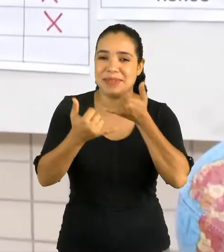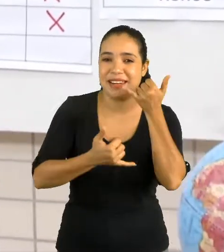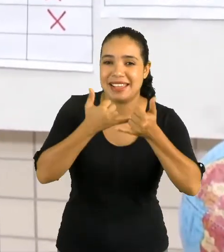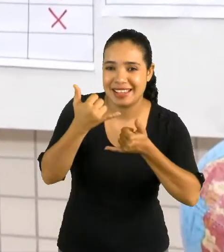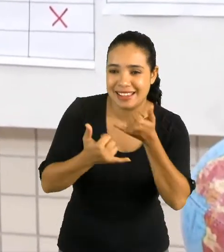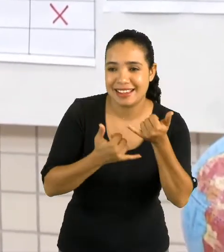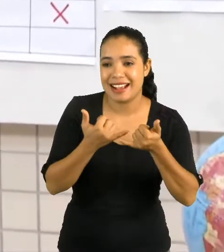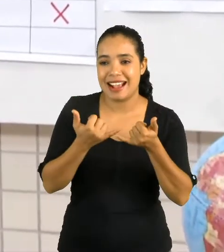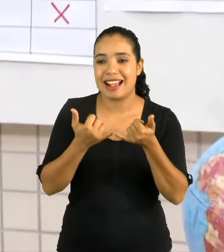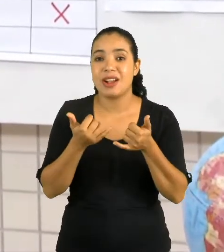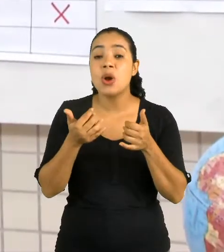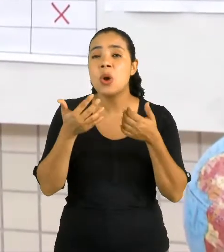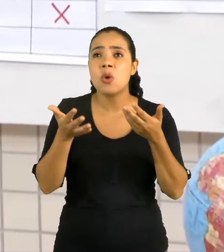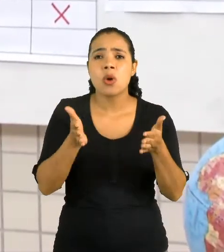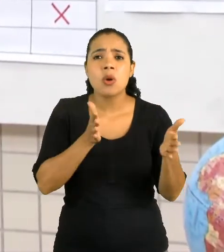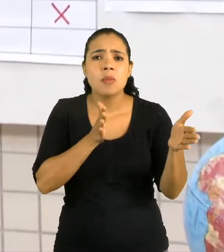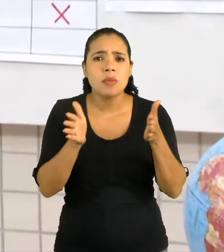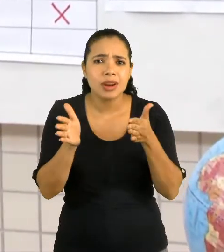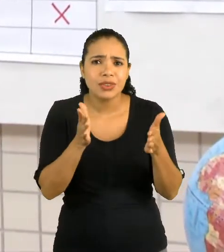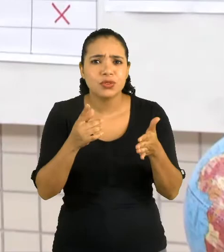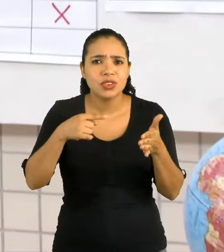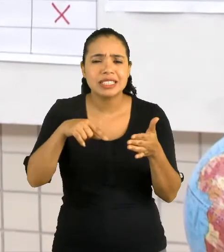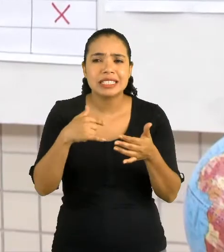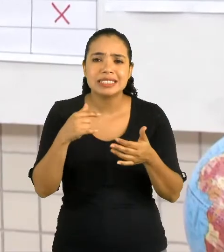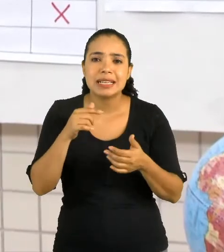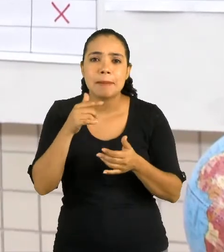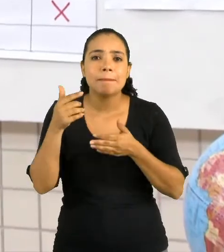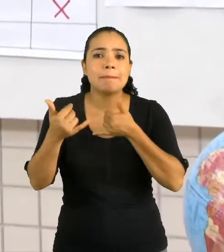período vocês fazem isso? Brincam?